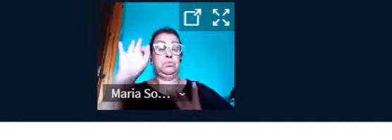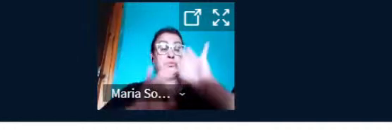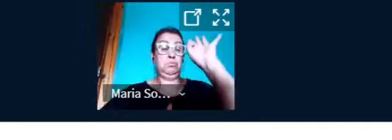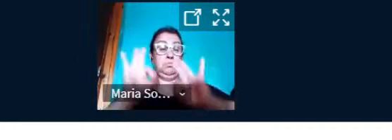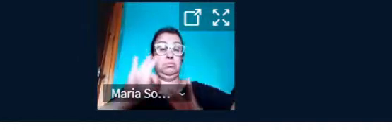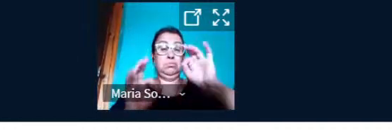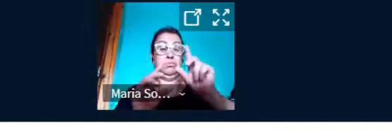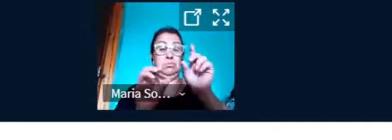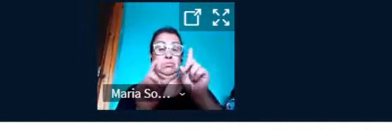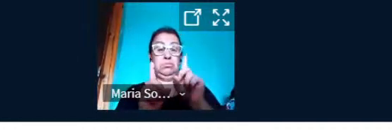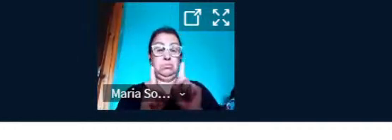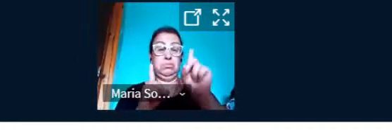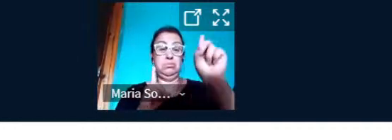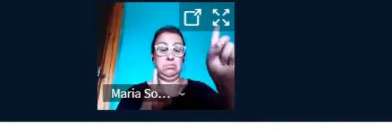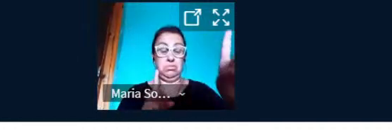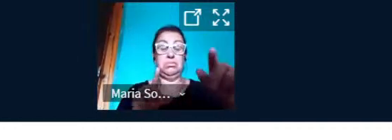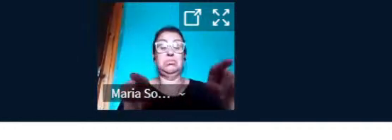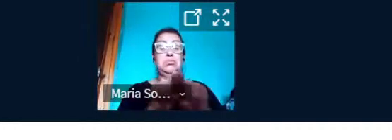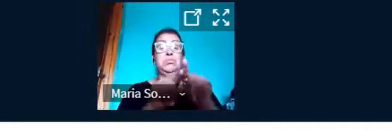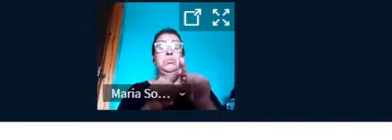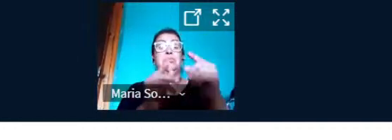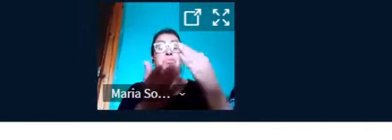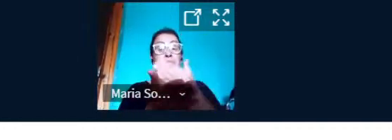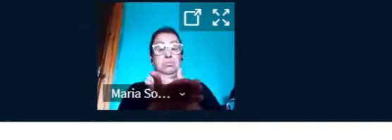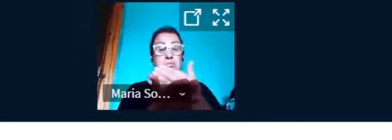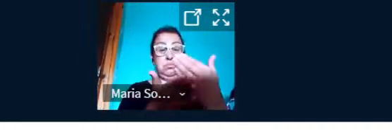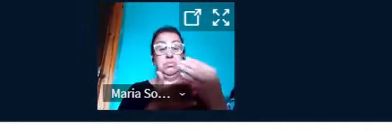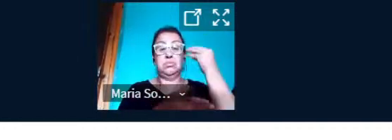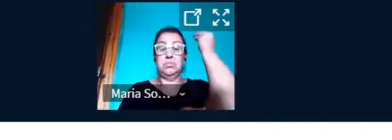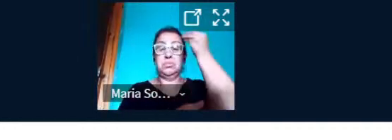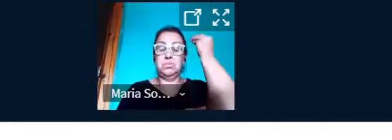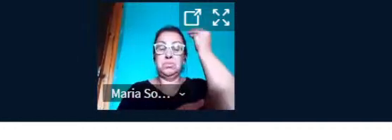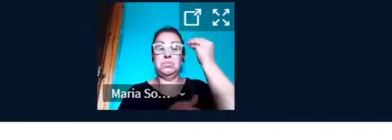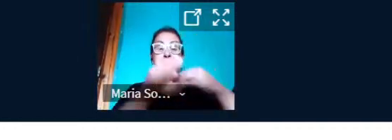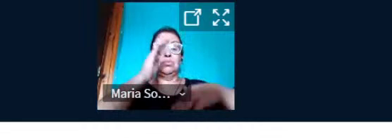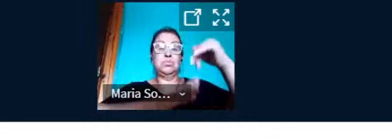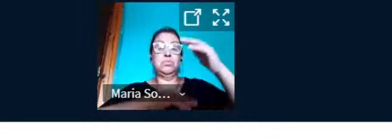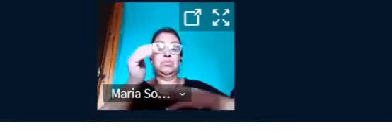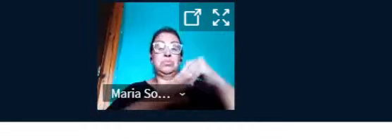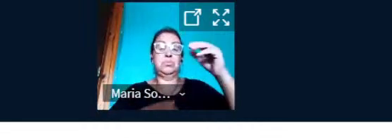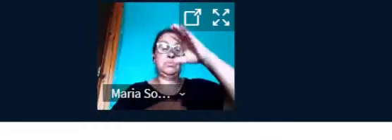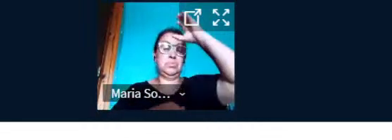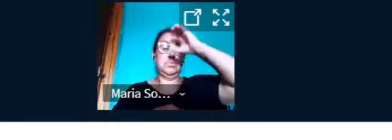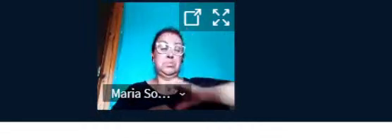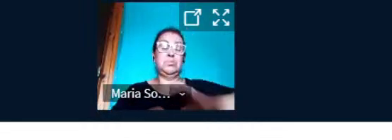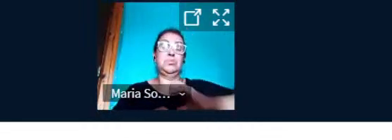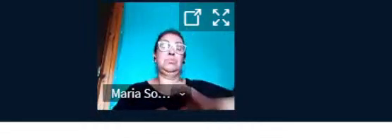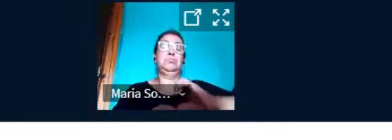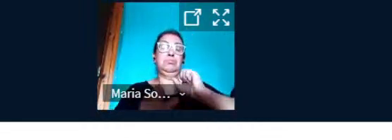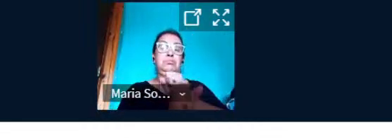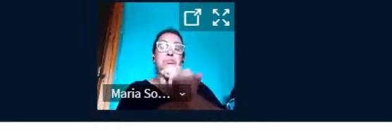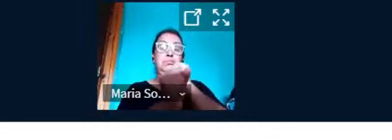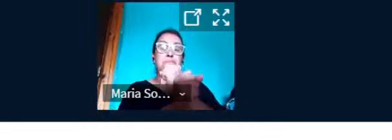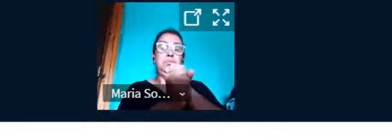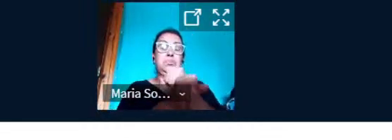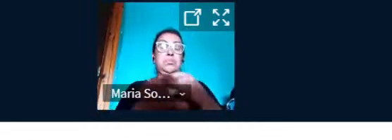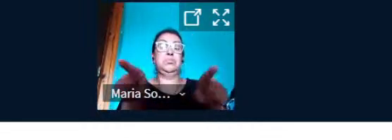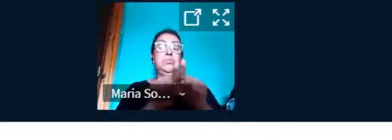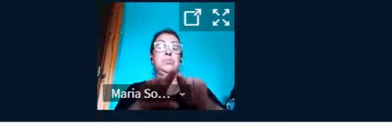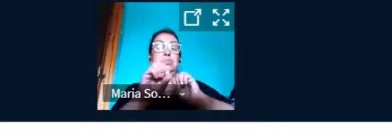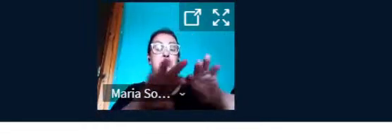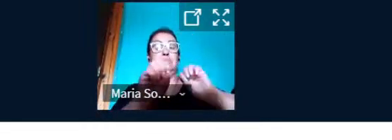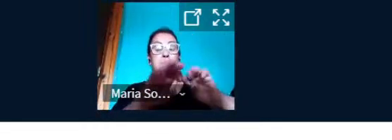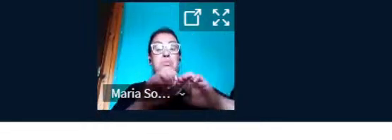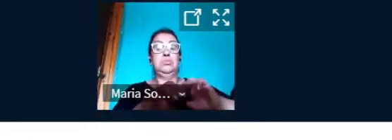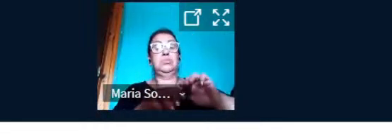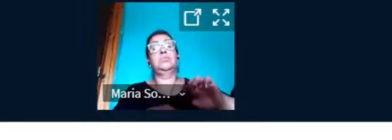Construção Civil, e o atual Projeto de Ensino, Ensino e Aprendizagem de Gráfica Digital Aplicado ao Ambiente Construído. Esse